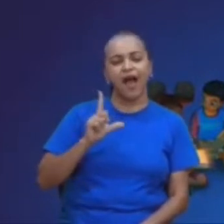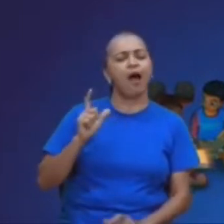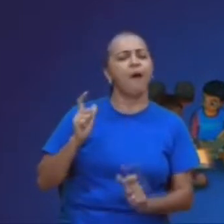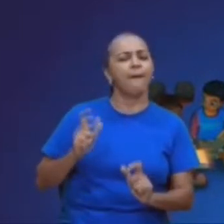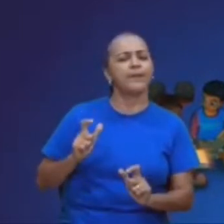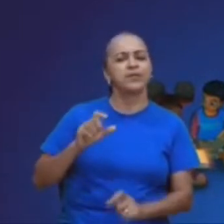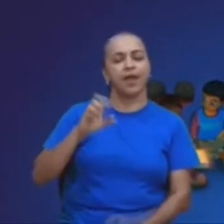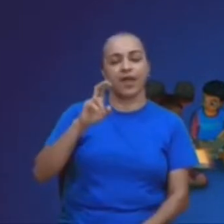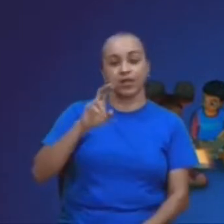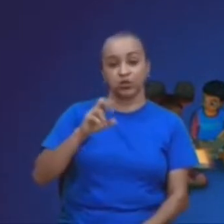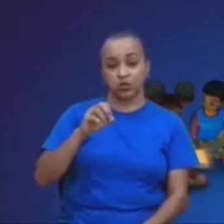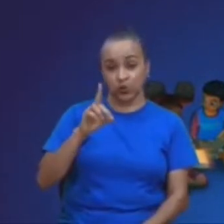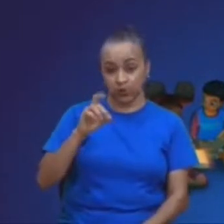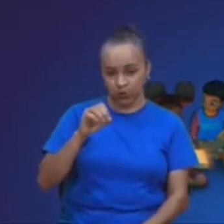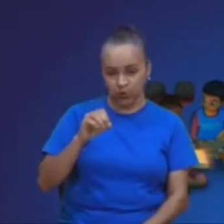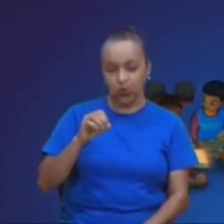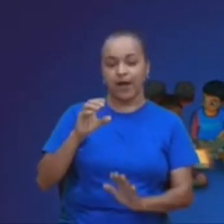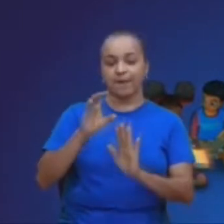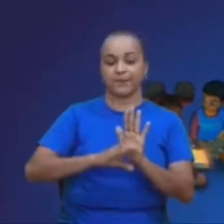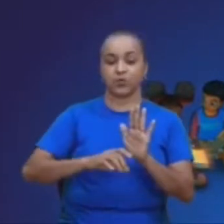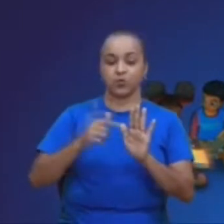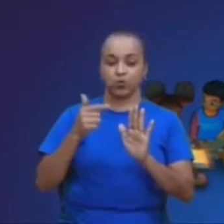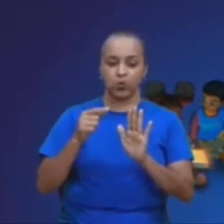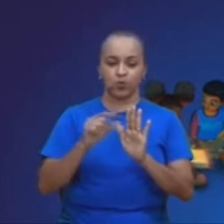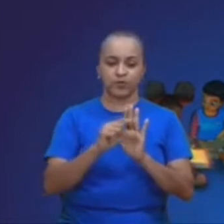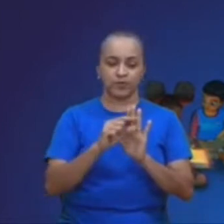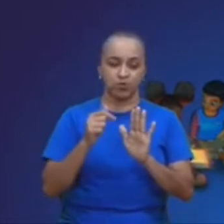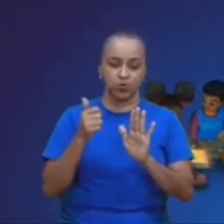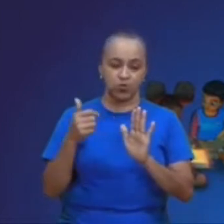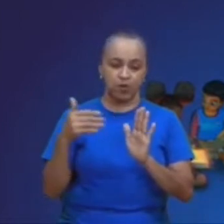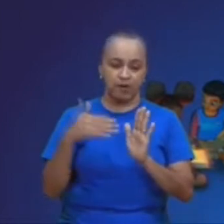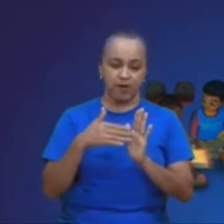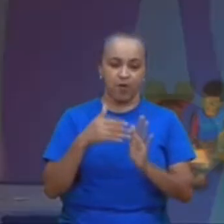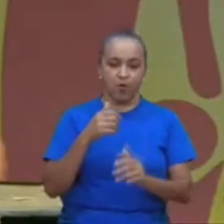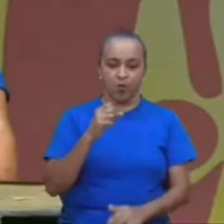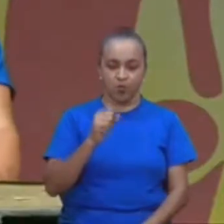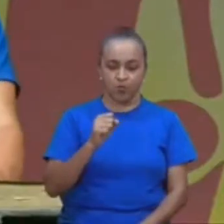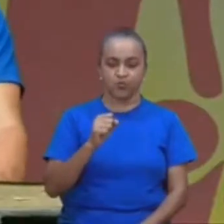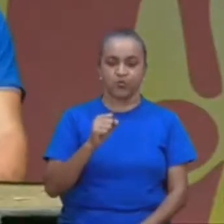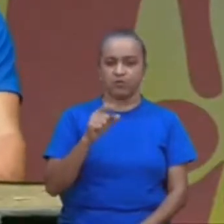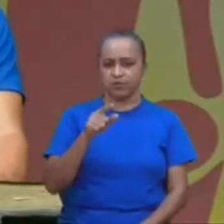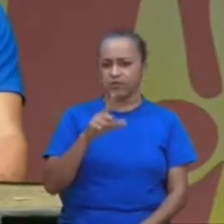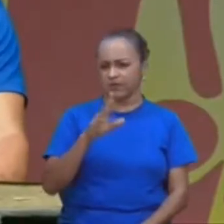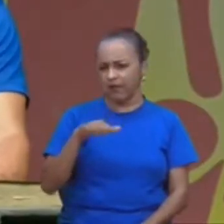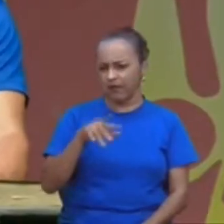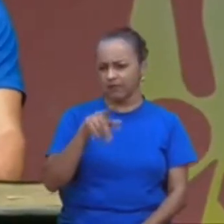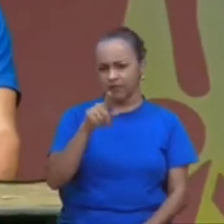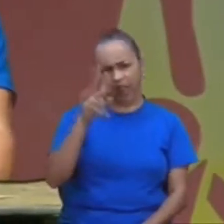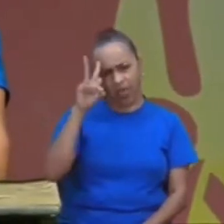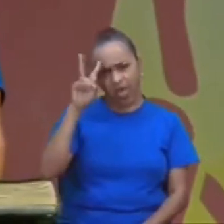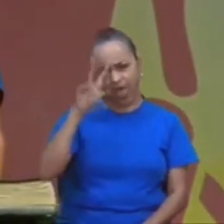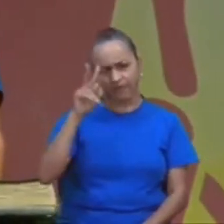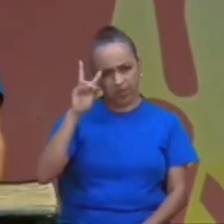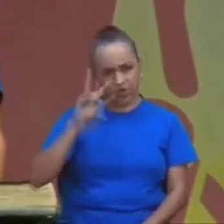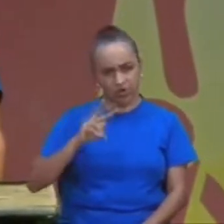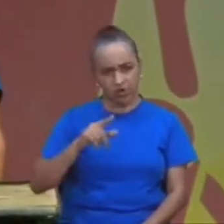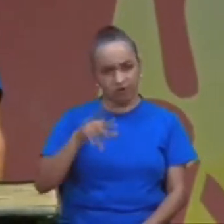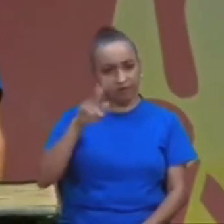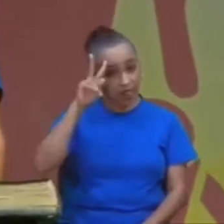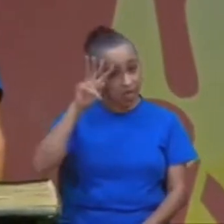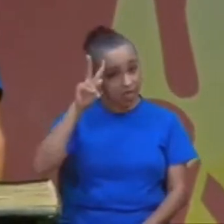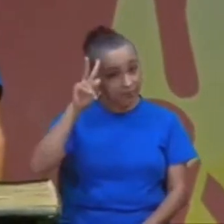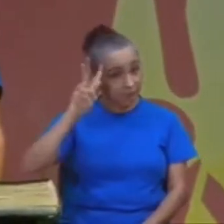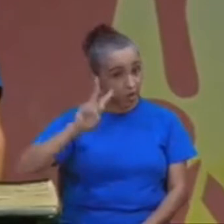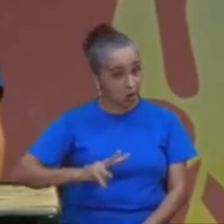tá bom, para ganhar tempo, nós não vamos ler agora, porque você deve se lembrar, da história, Miriam, era irmã de